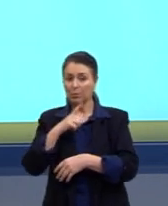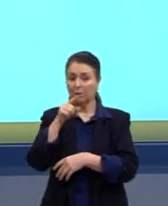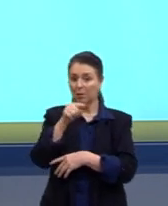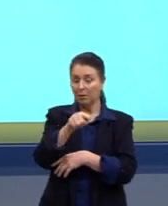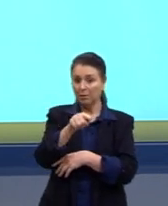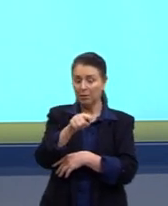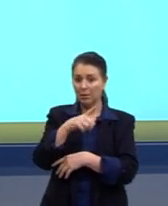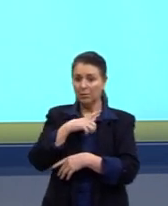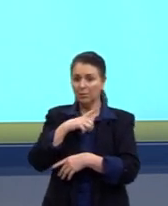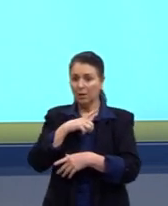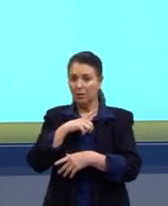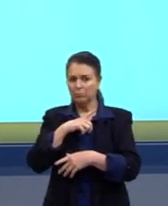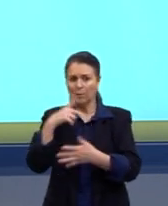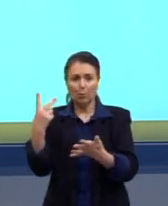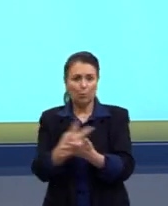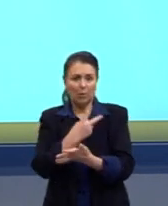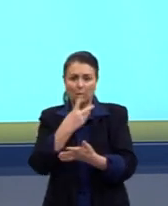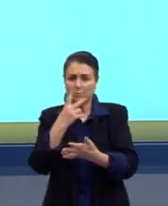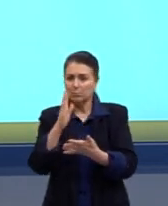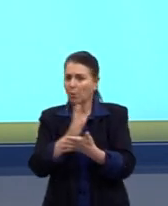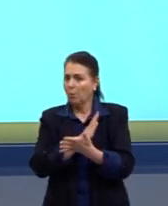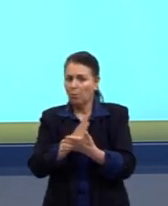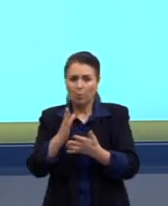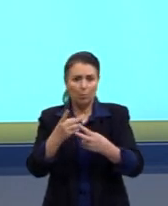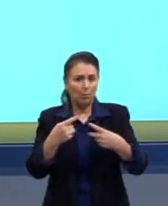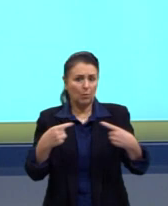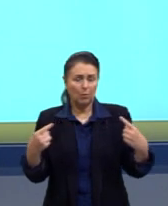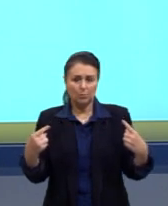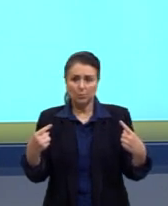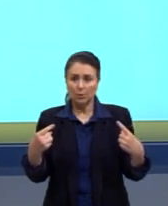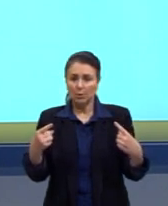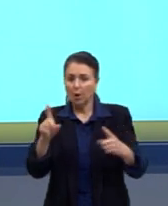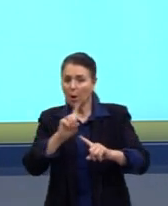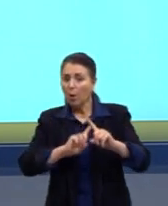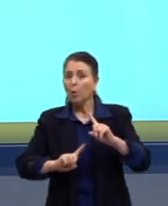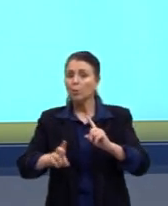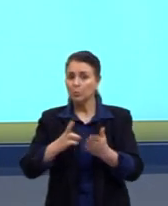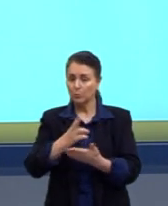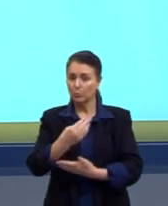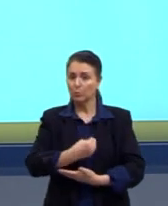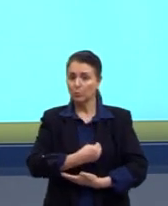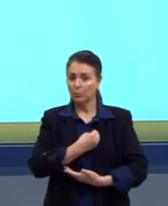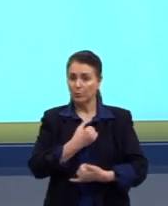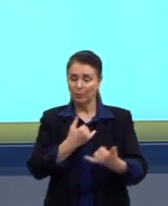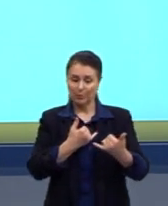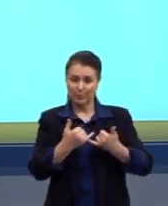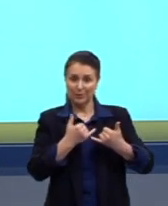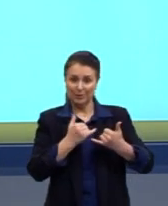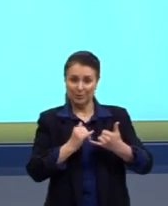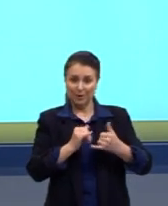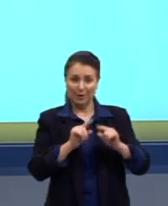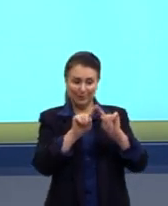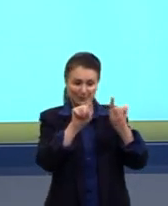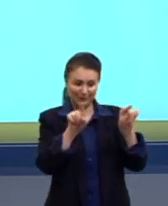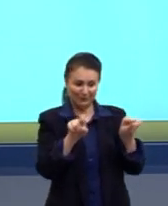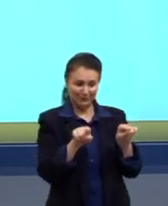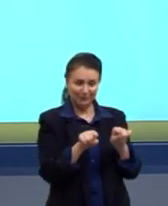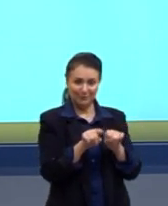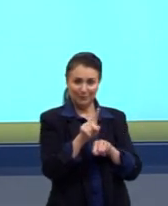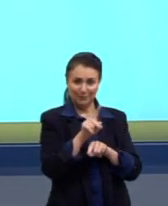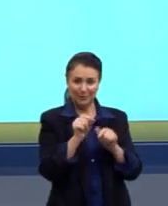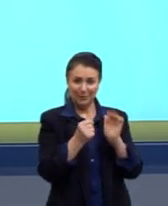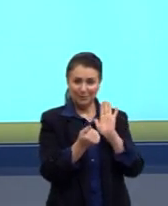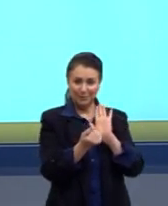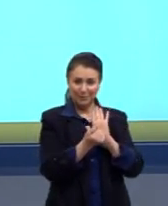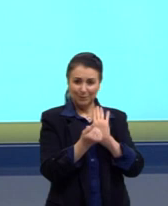evento, né? Então, alguns só sobrevivem, por exemplo, esse grupo aqui. Então, esse